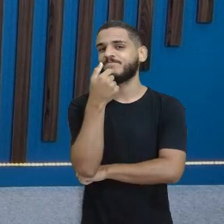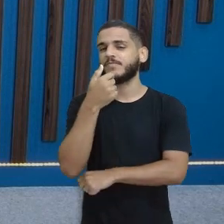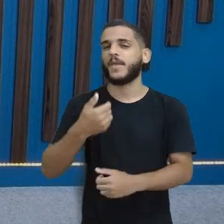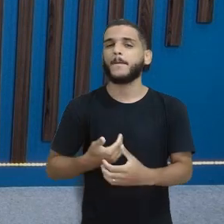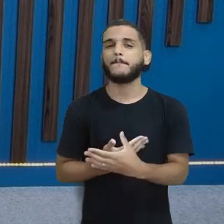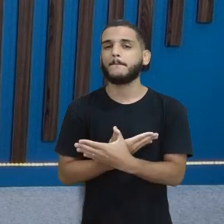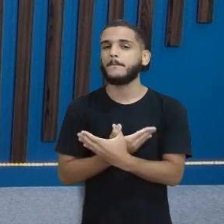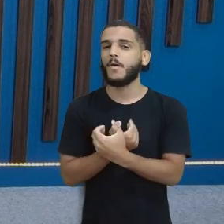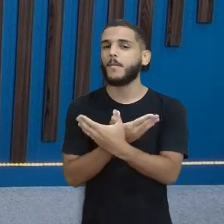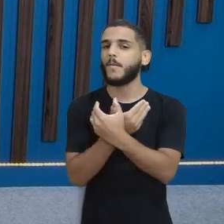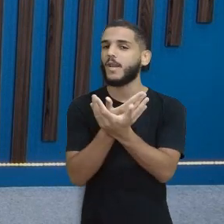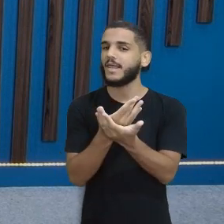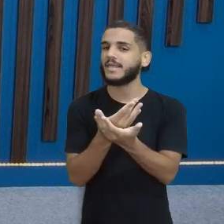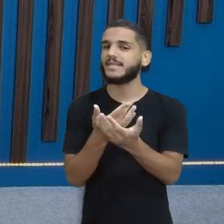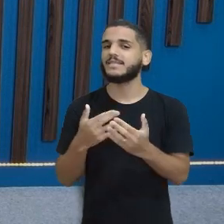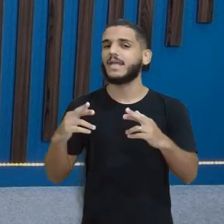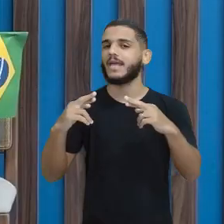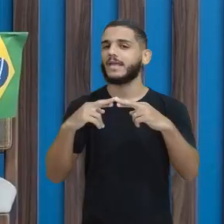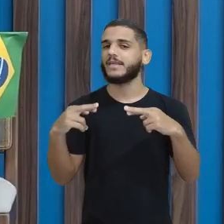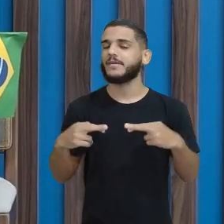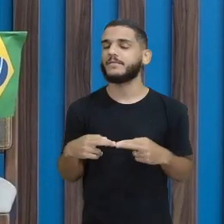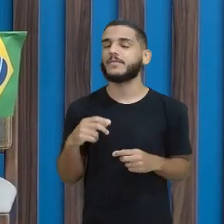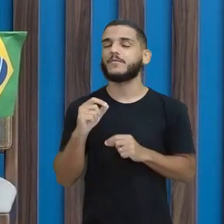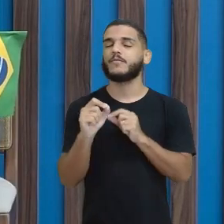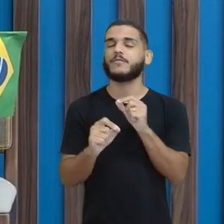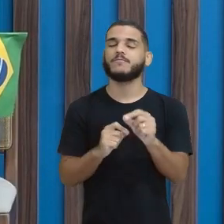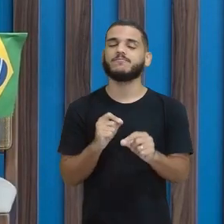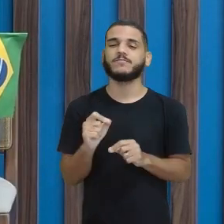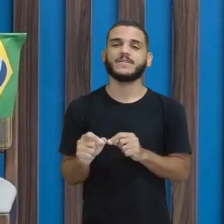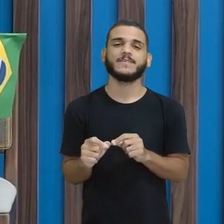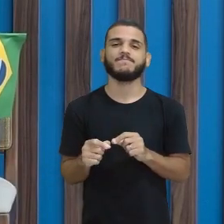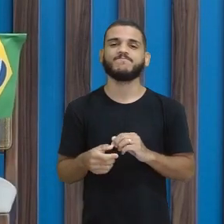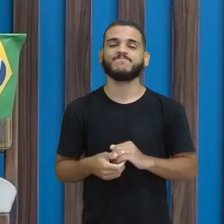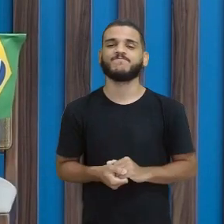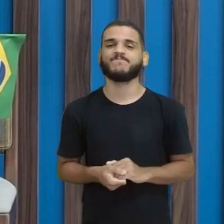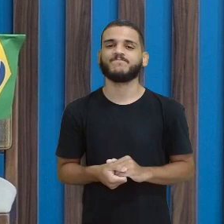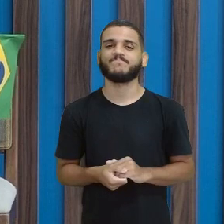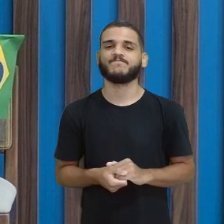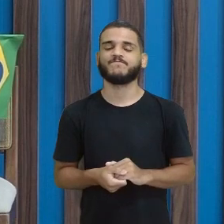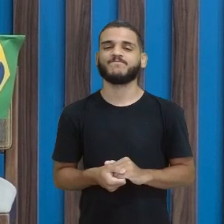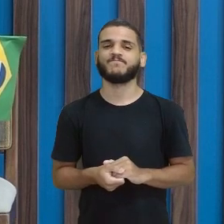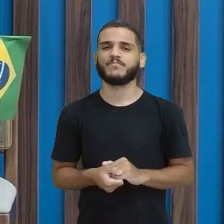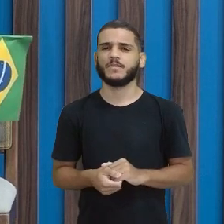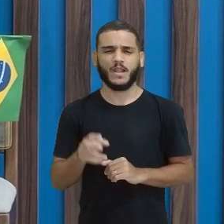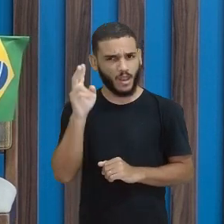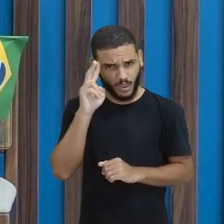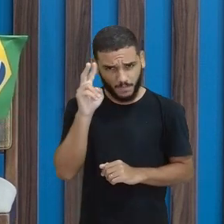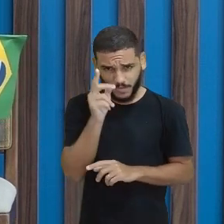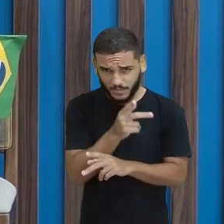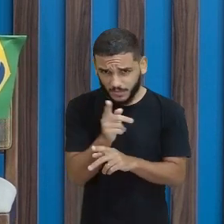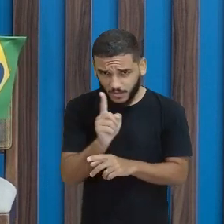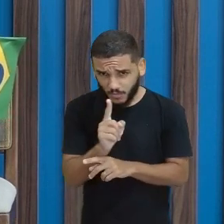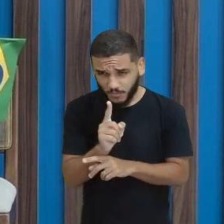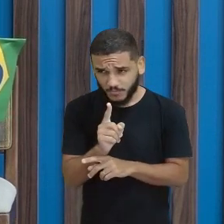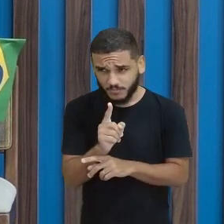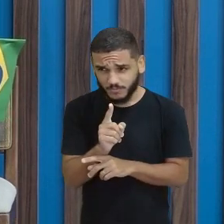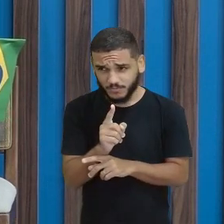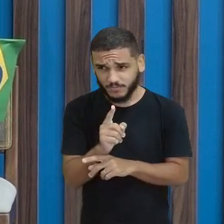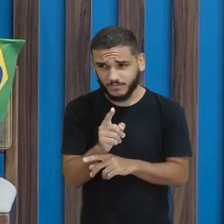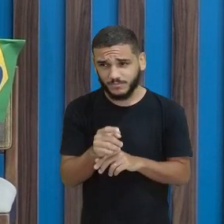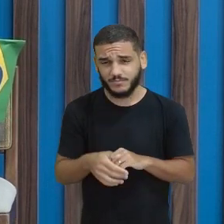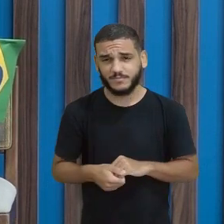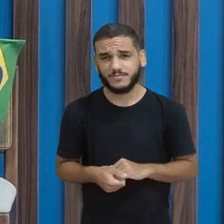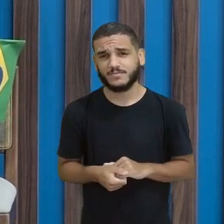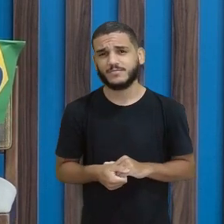Borboleta Rima com Borboleta Não conseguiu lembrar? Agora